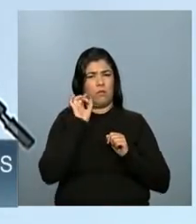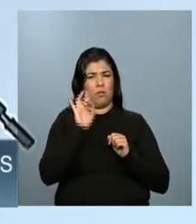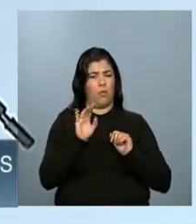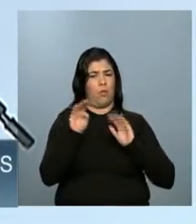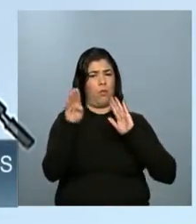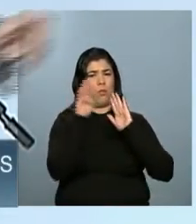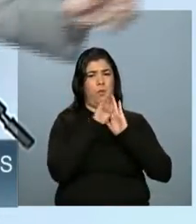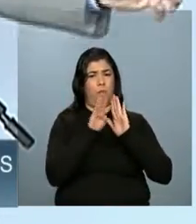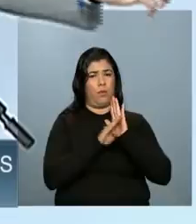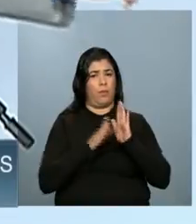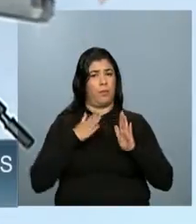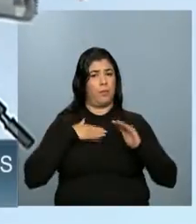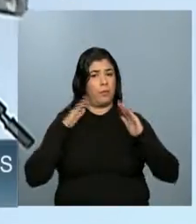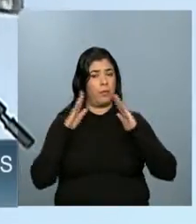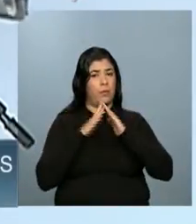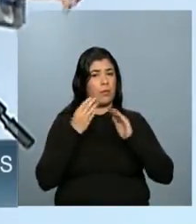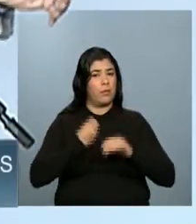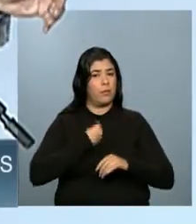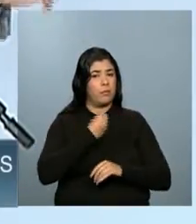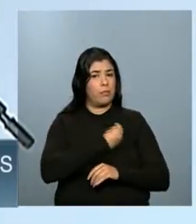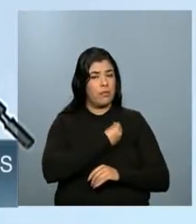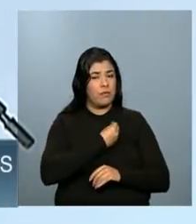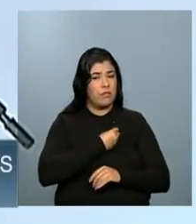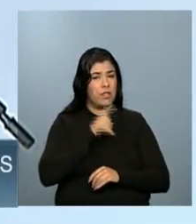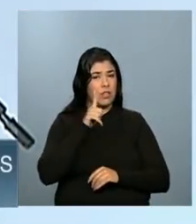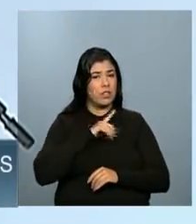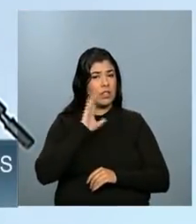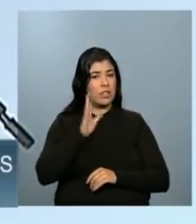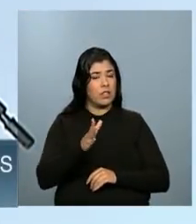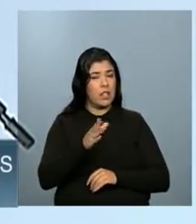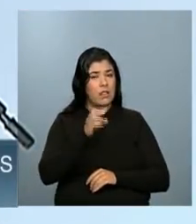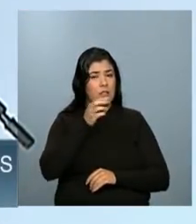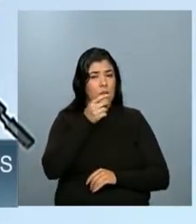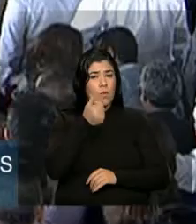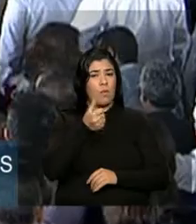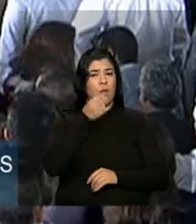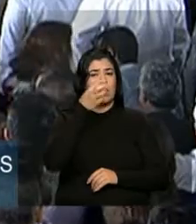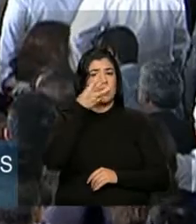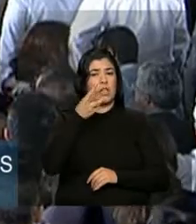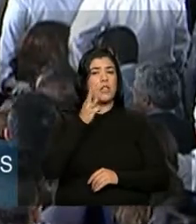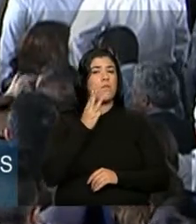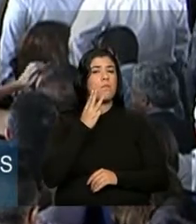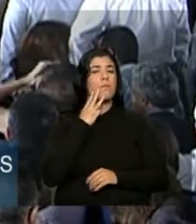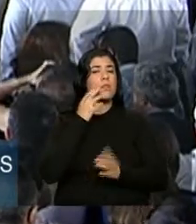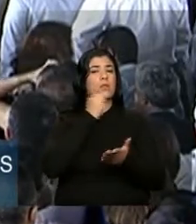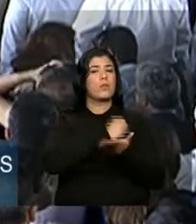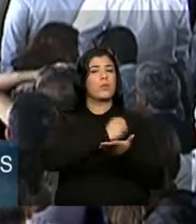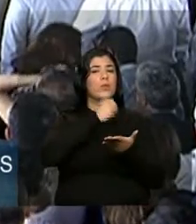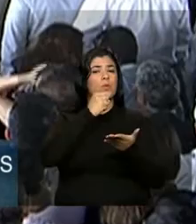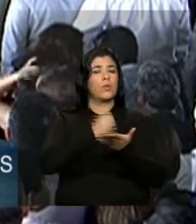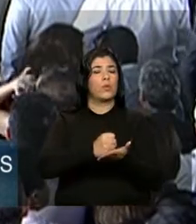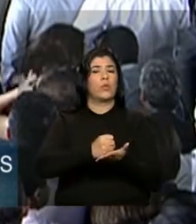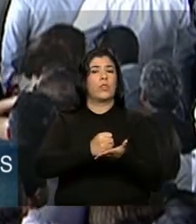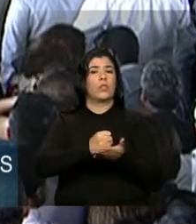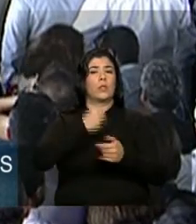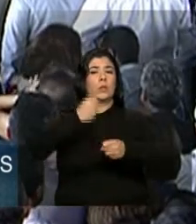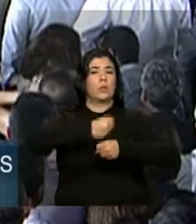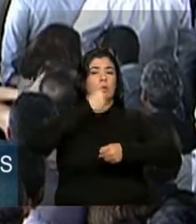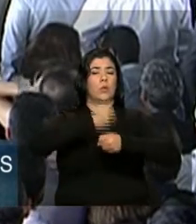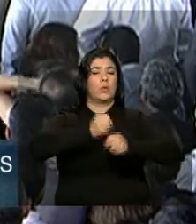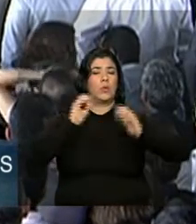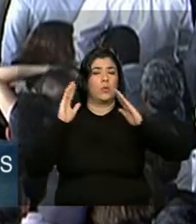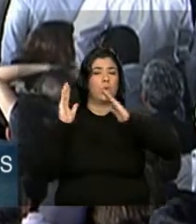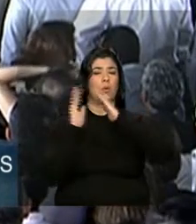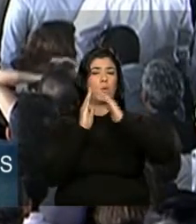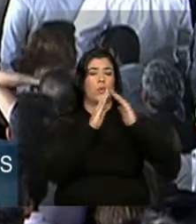Vida, que já está inteirando agora quase 3 milhões de contratos de unidades residenciais no Brasil